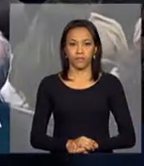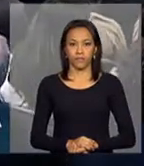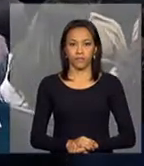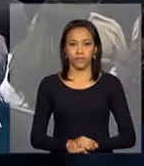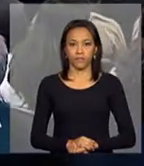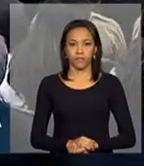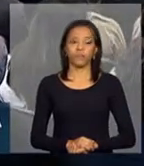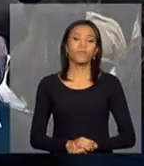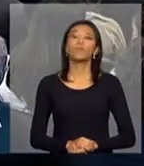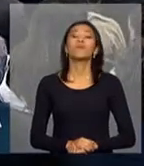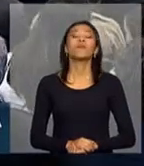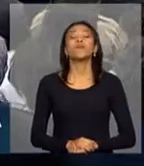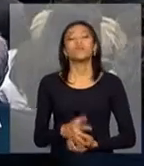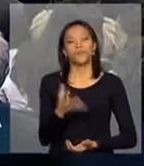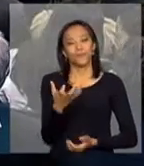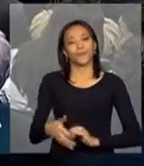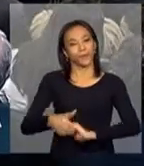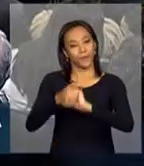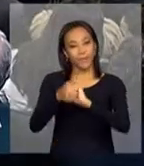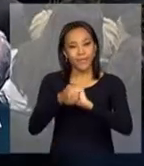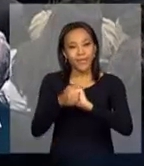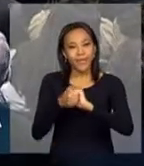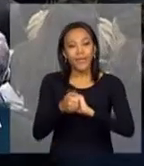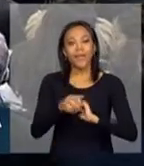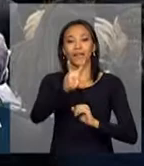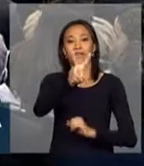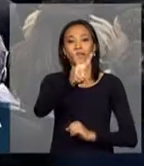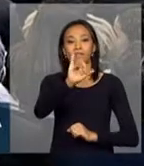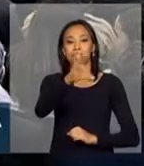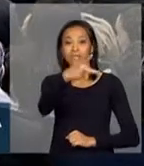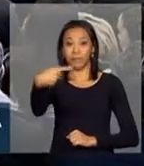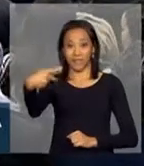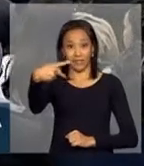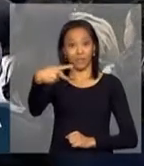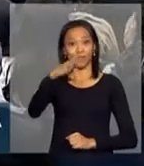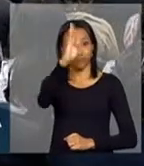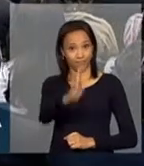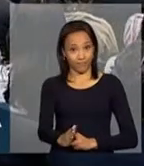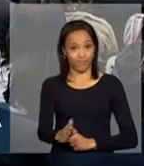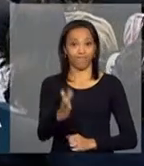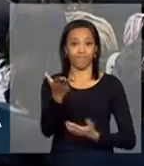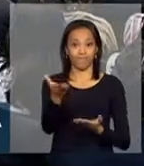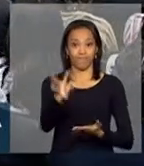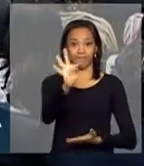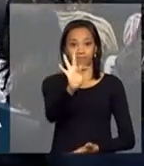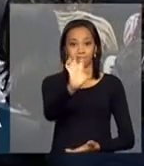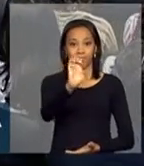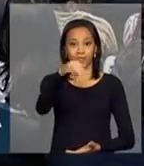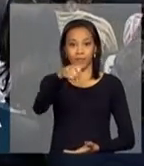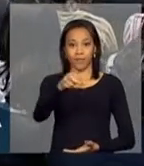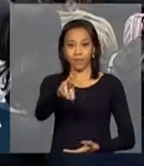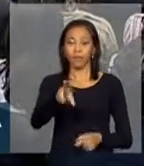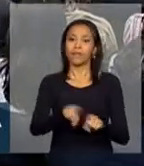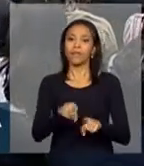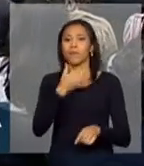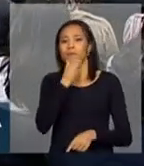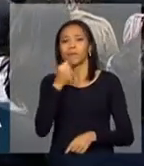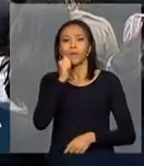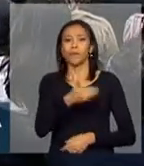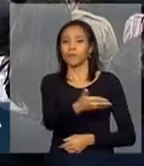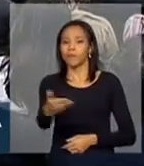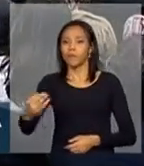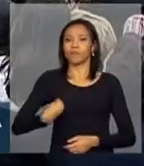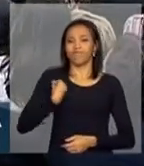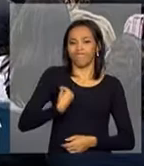Queria cumprimentar o Michel Temer, vice-presidente da República, as senhoras e os senhores ministros